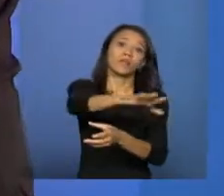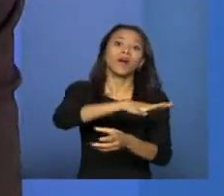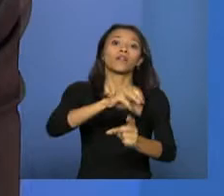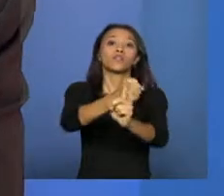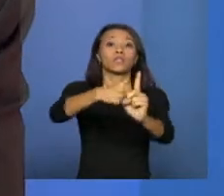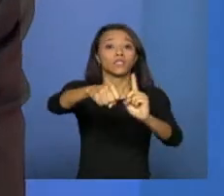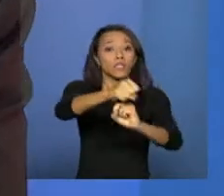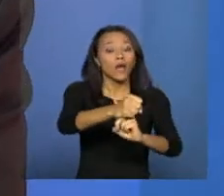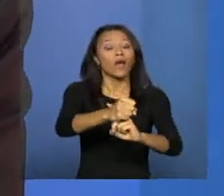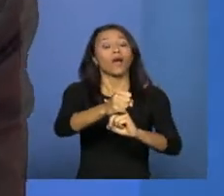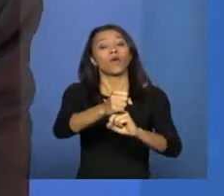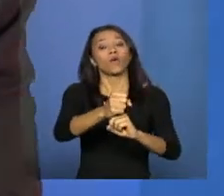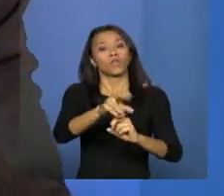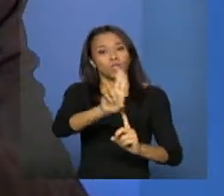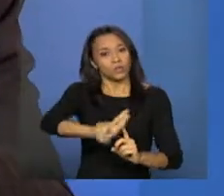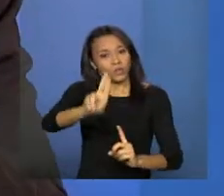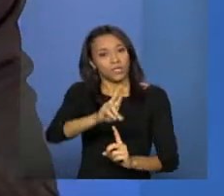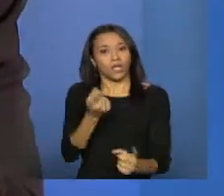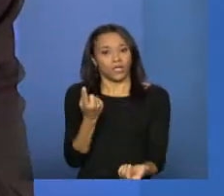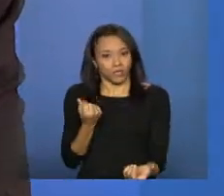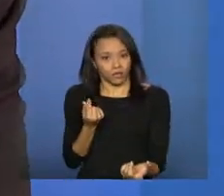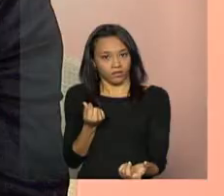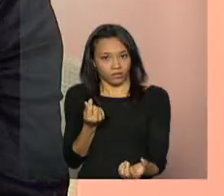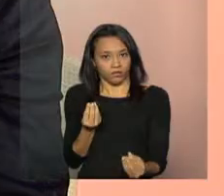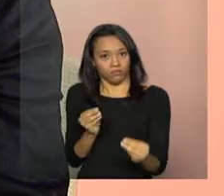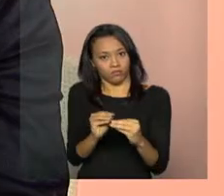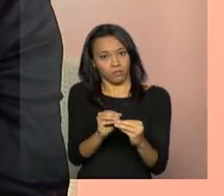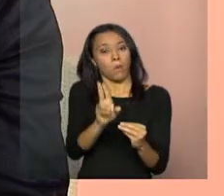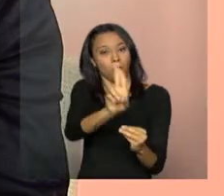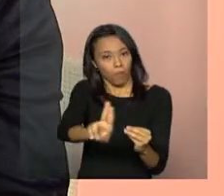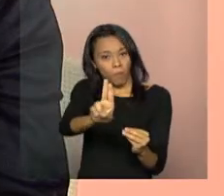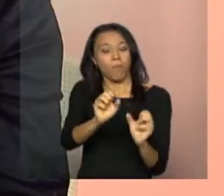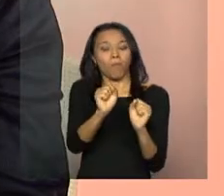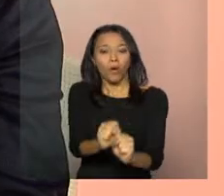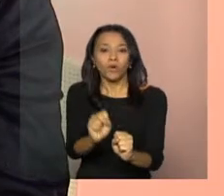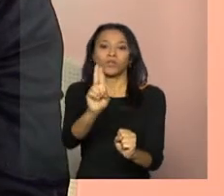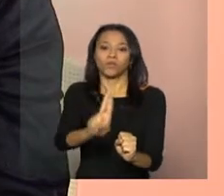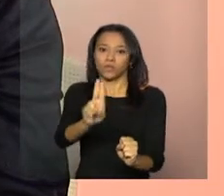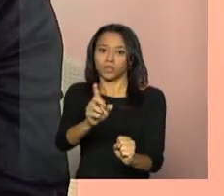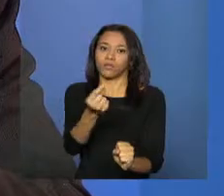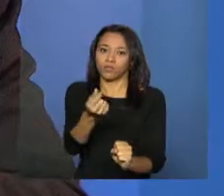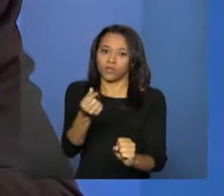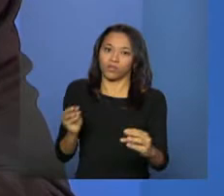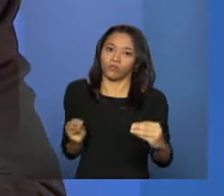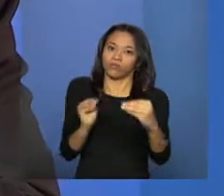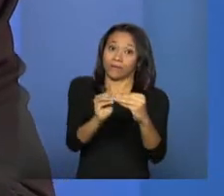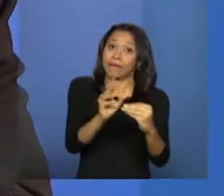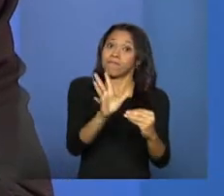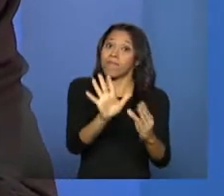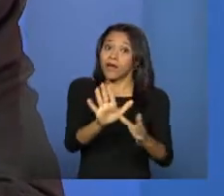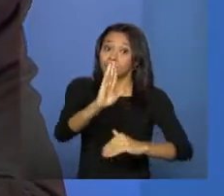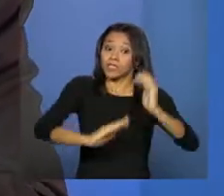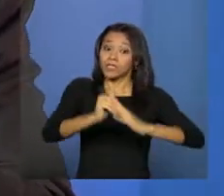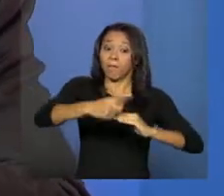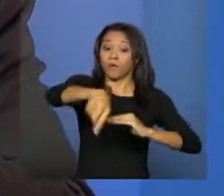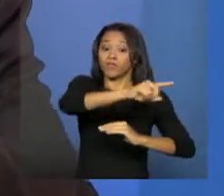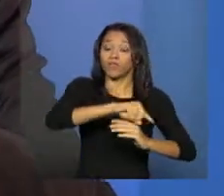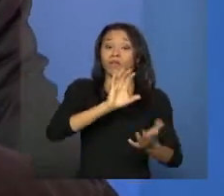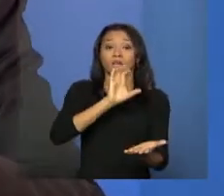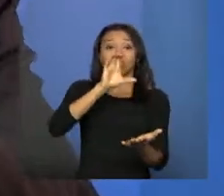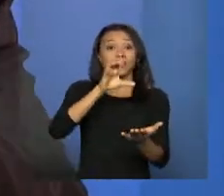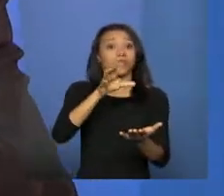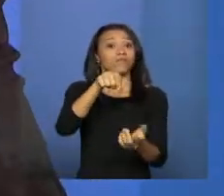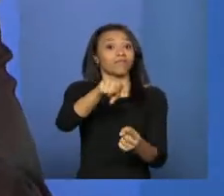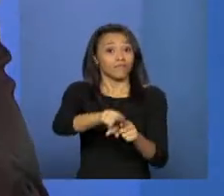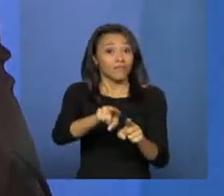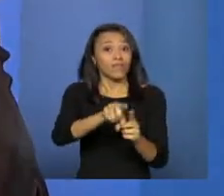concursada e utilizada esse financiamento para? Pode. Posso ter profissionais responsáveis pela gestão dos CRAS